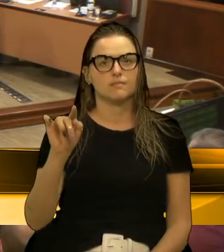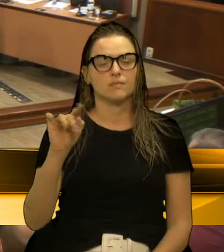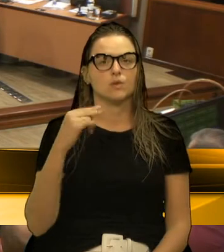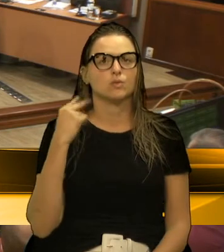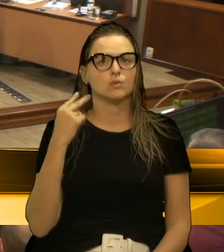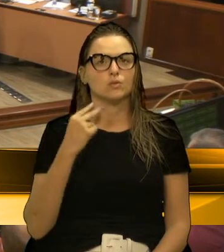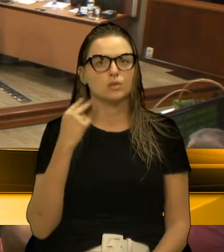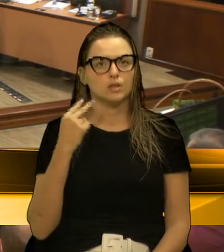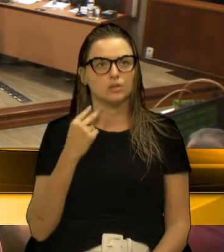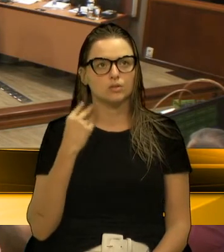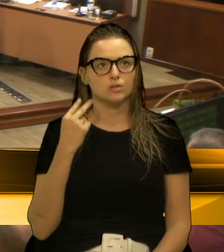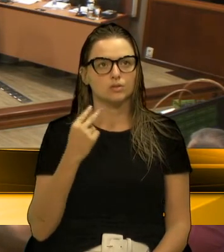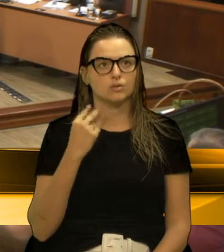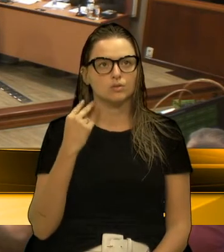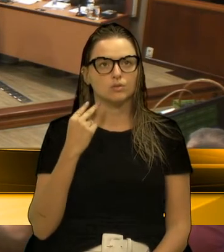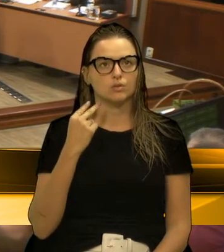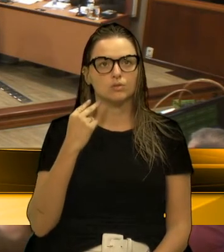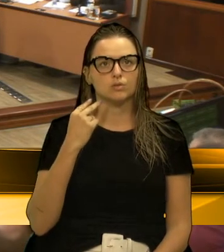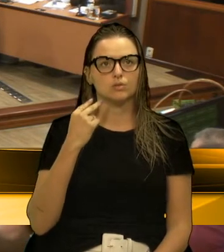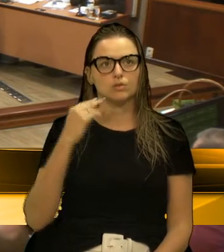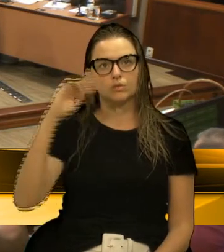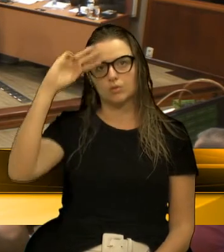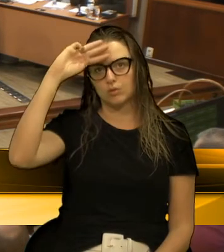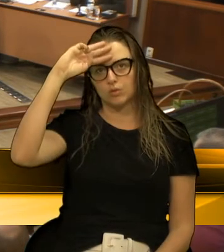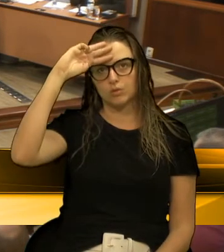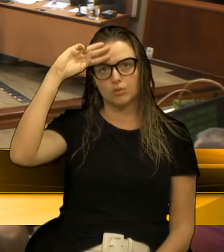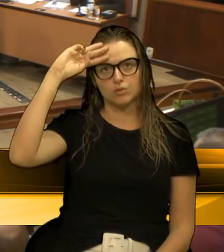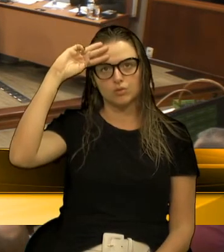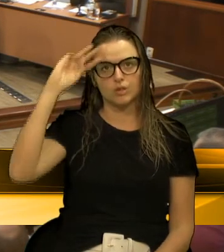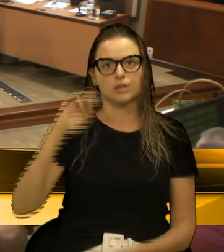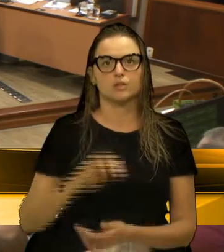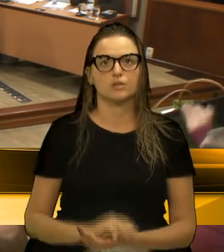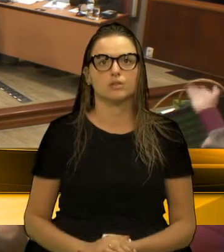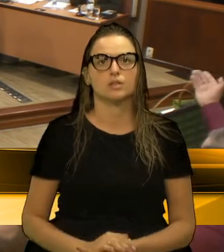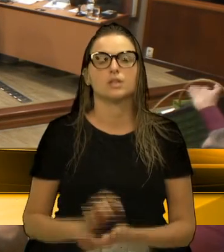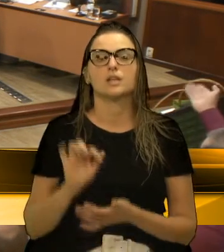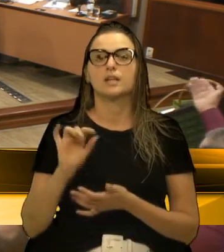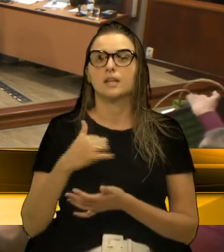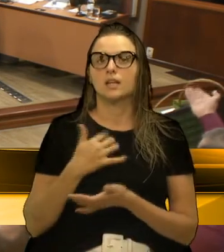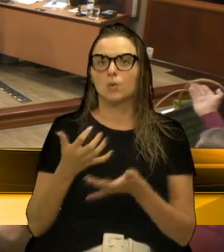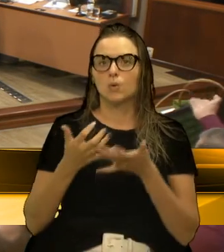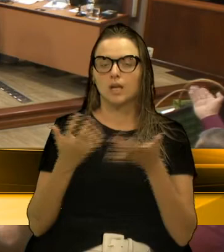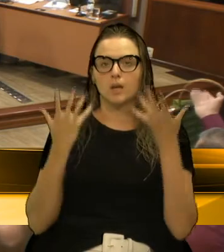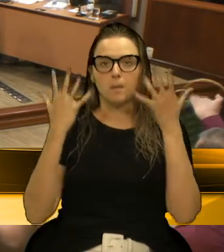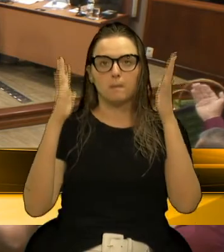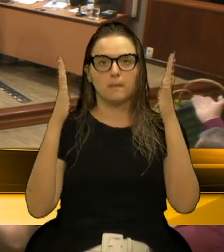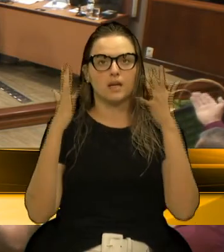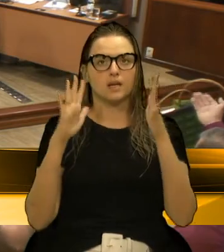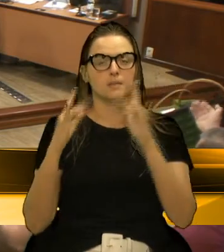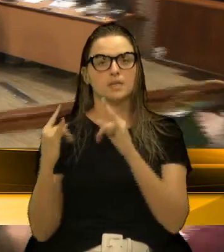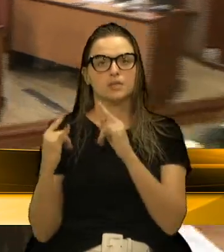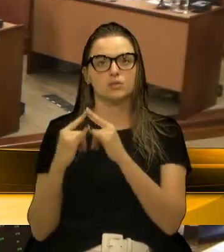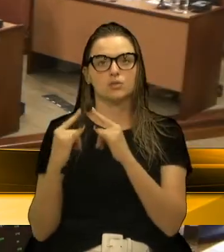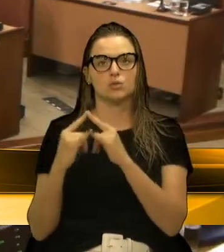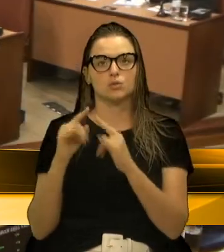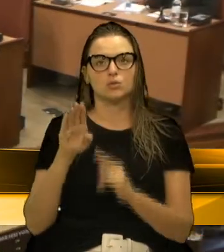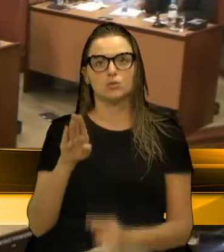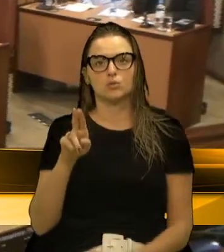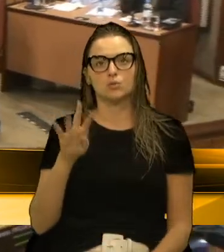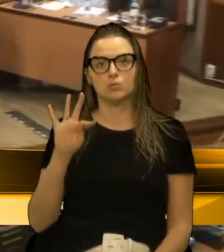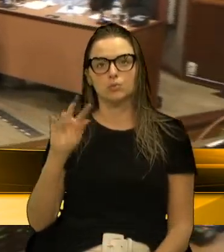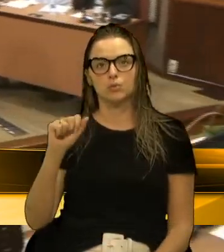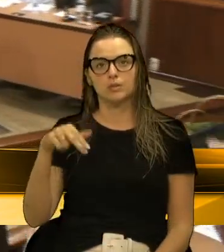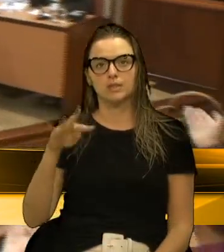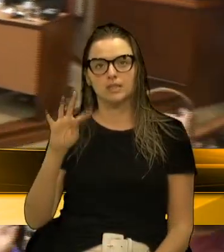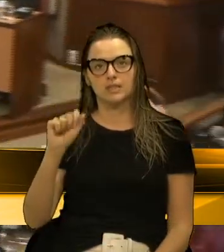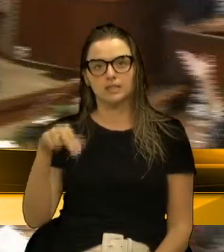vereador Juliano Balinho. Eu quero parabenizar o Instituto Butantan e o Fiocruz